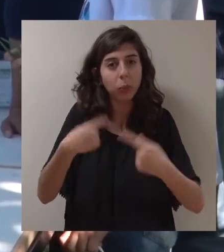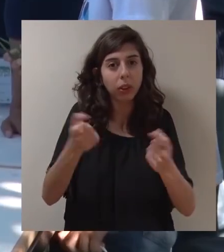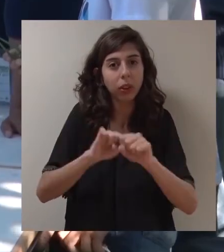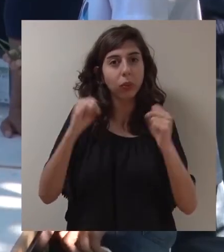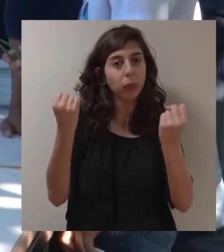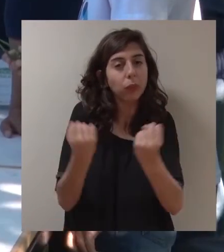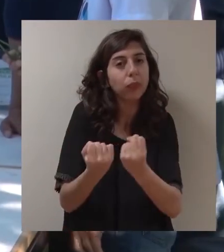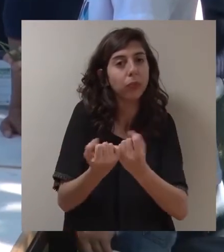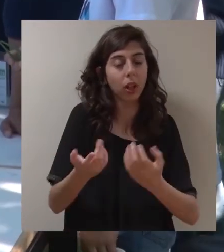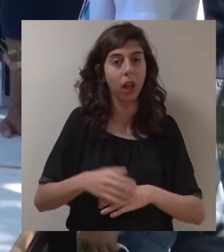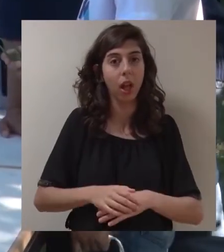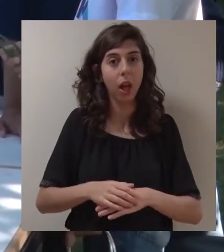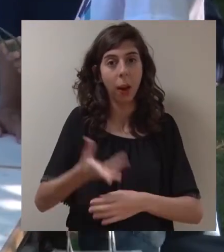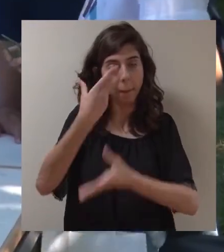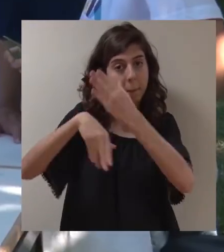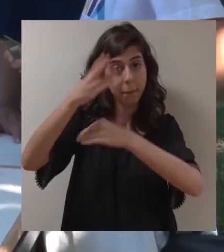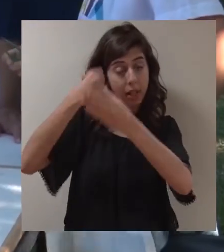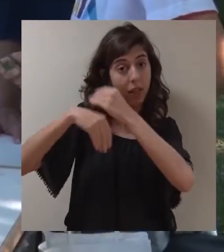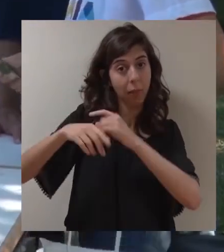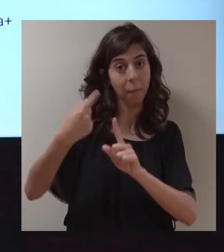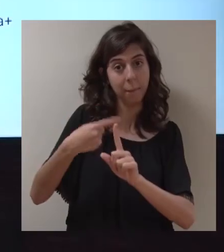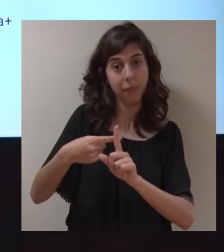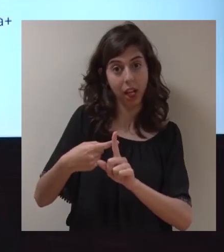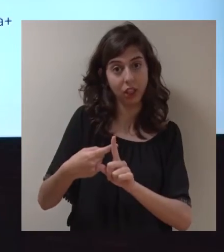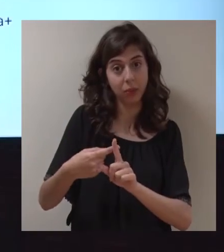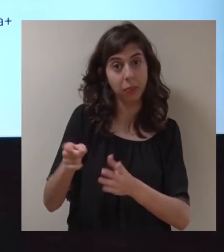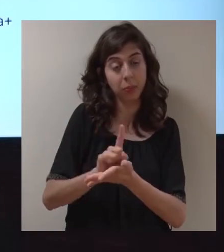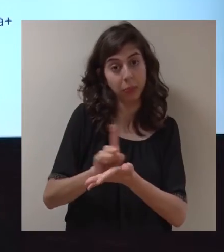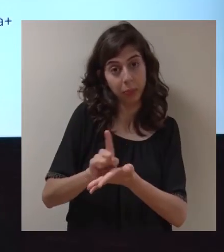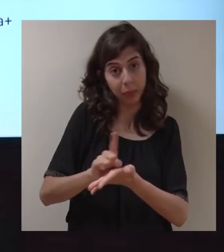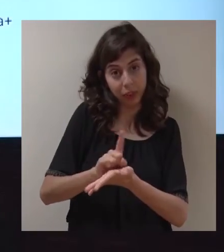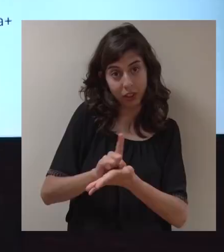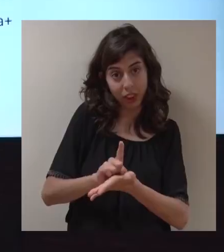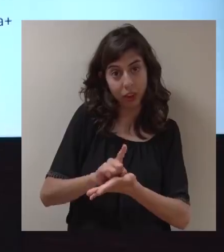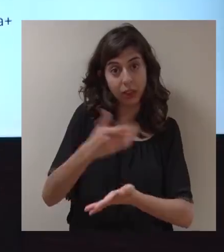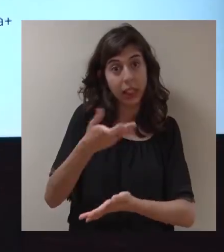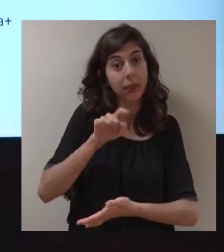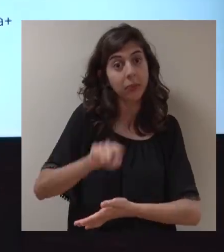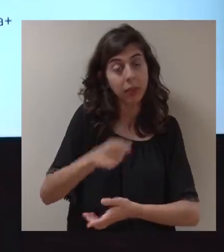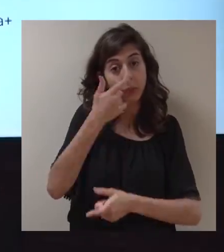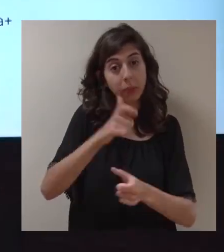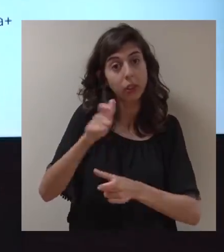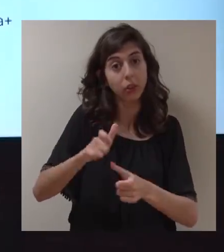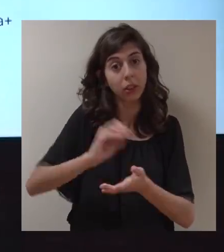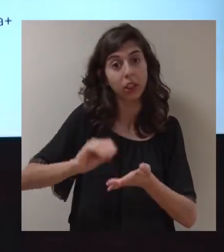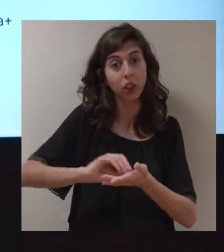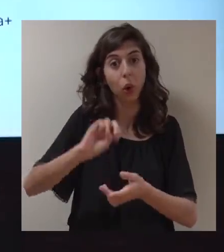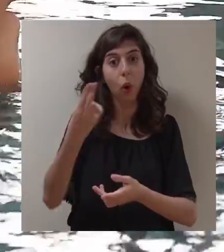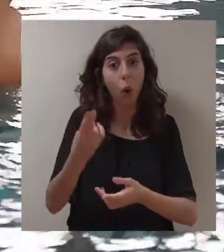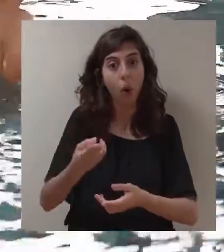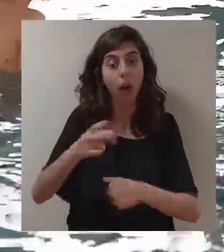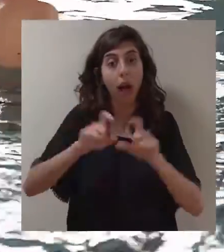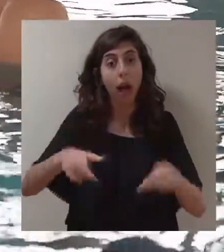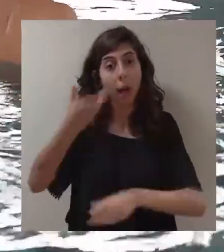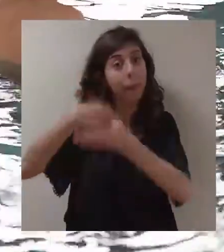âmbito social. foi assim com o programa Gai Aprendem Mais para as crianças do primeiro ciclo, já com 7 mil inscritos.